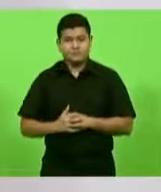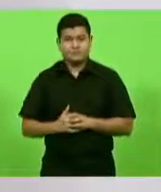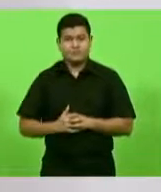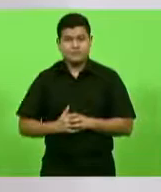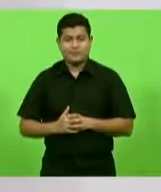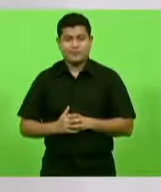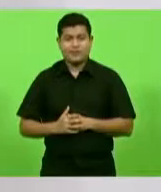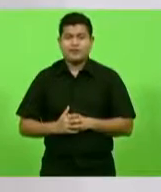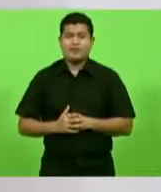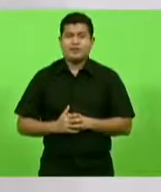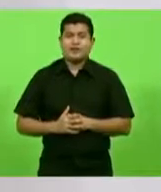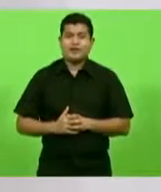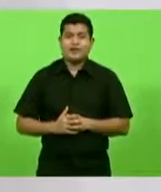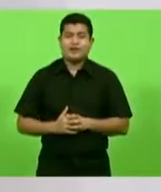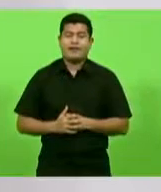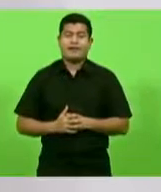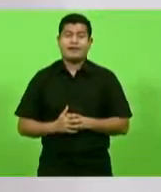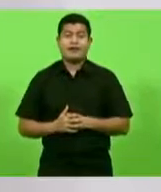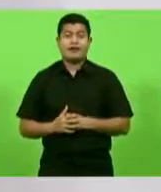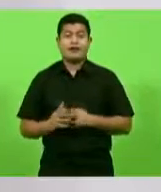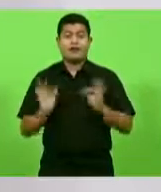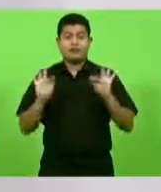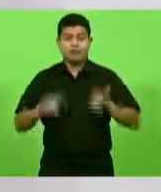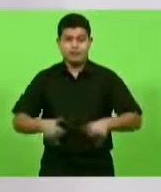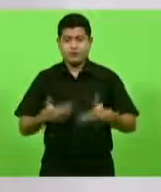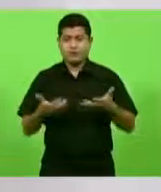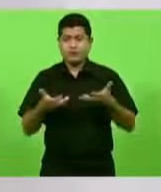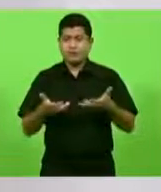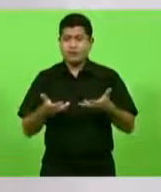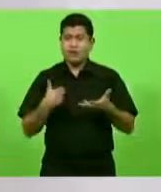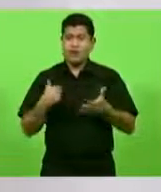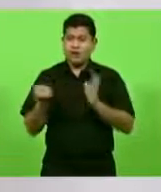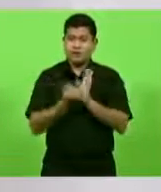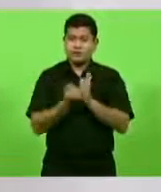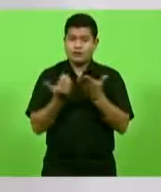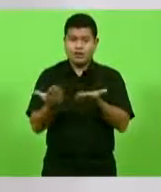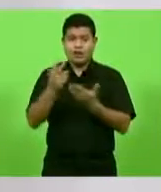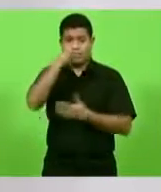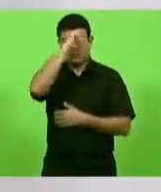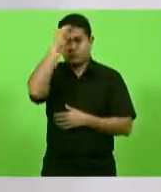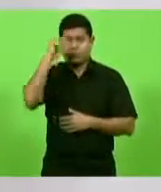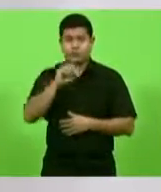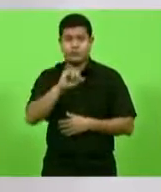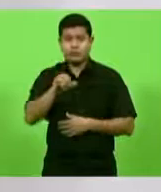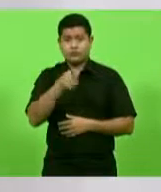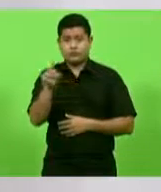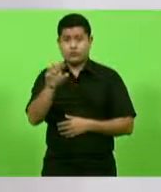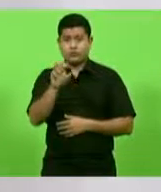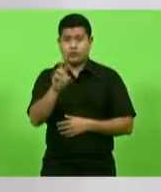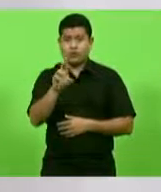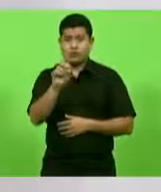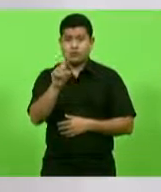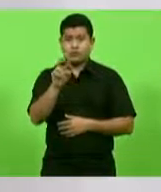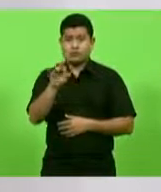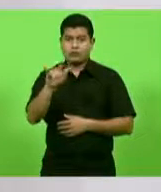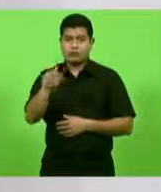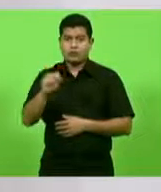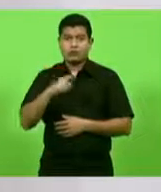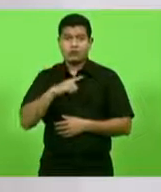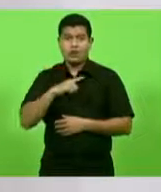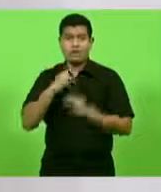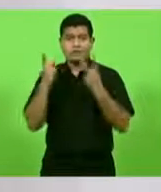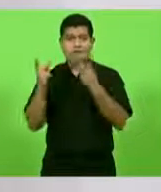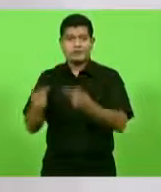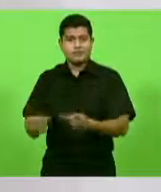registro do prefeito João Rodrigues, que hoje recebeu a visita do presidente Jair Bolsonaro,